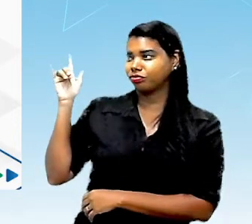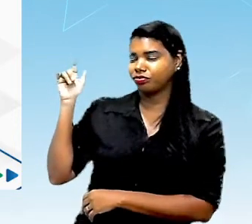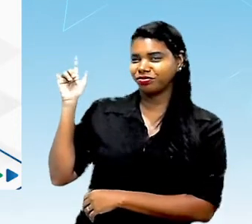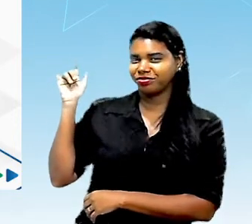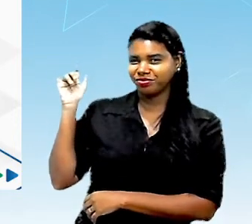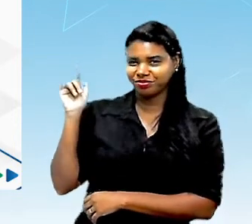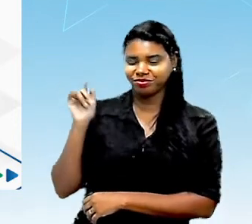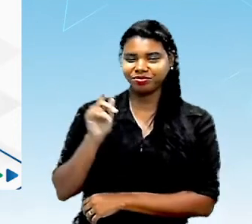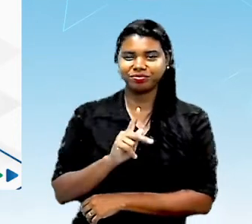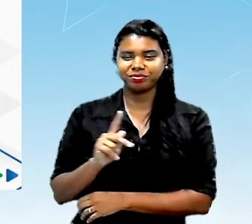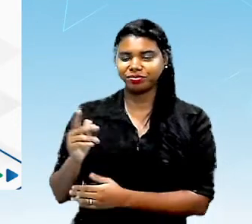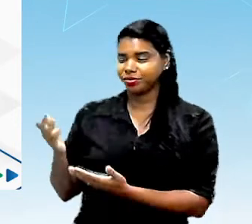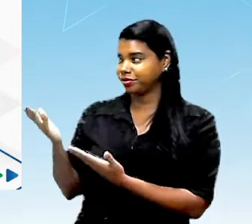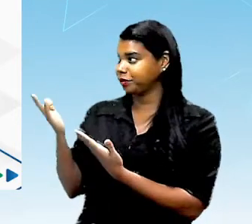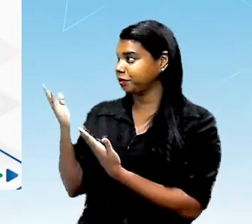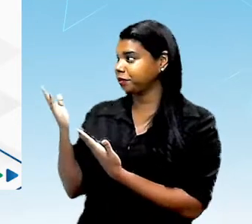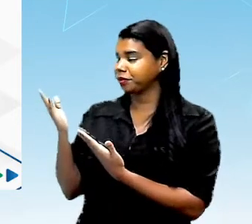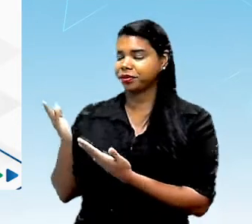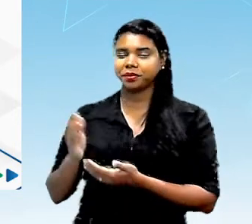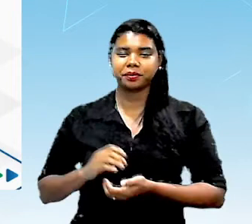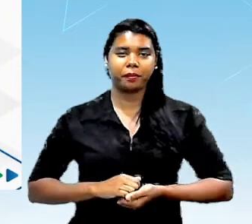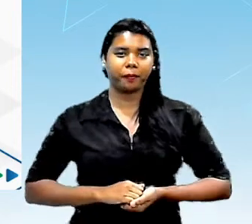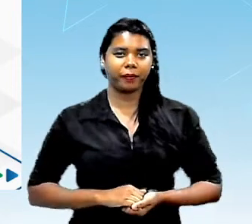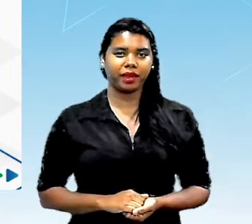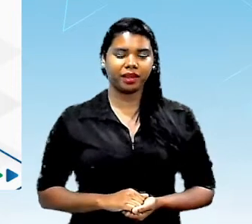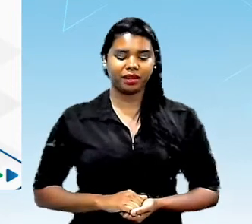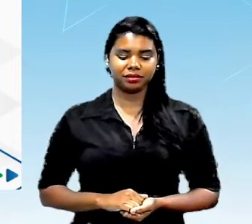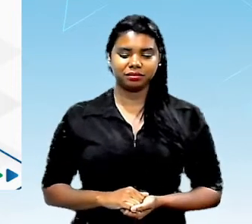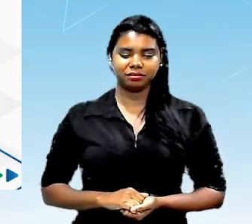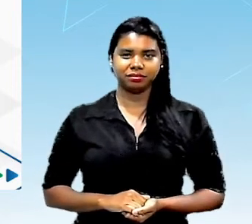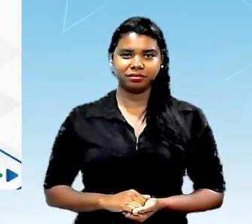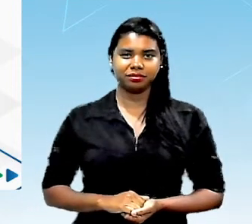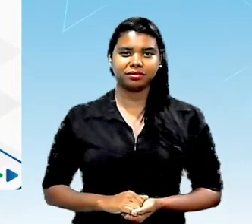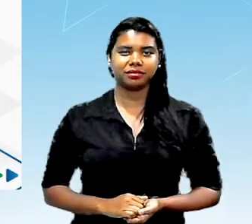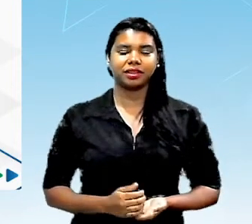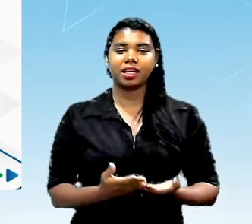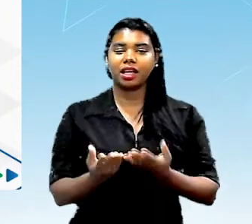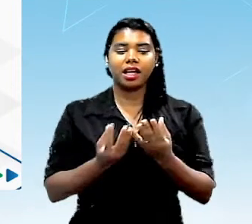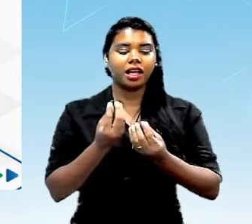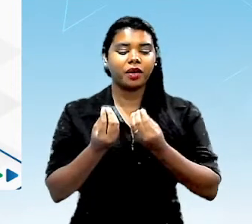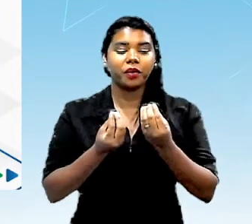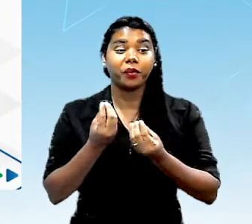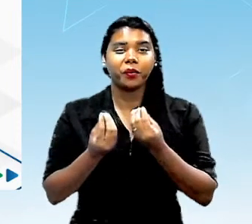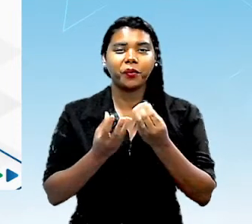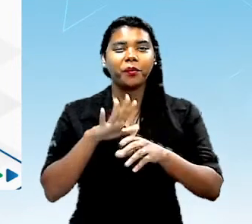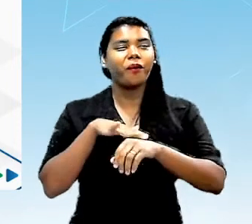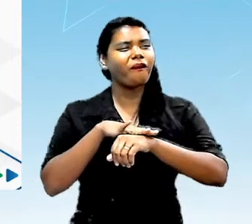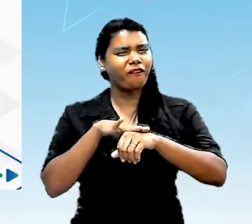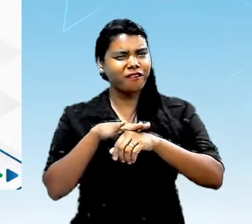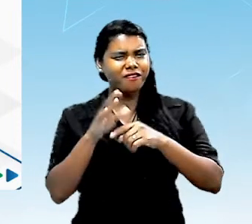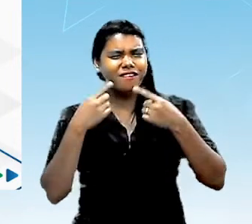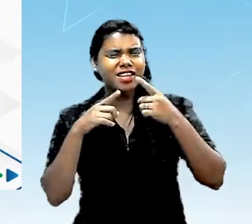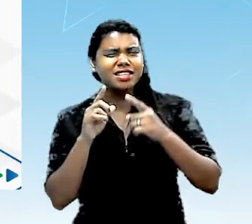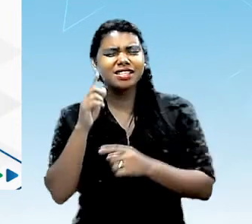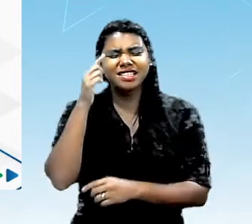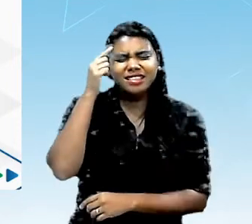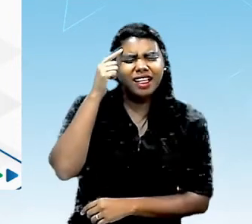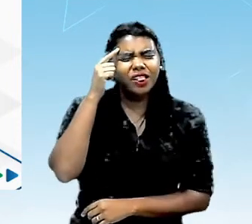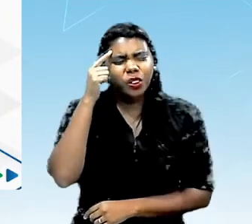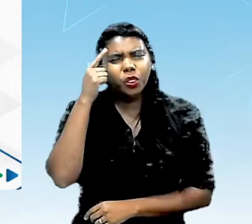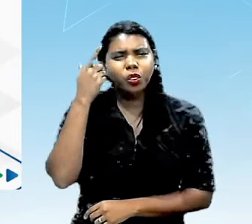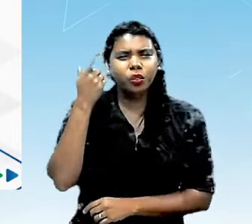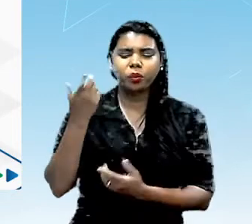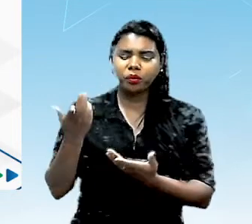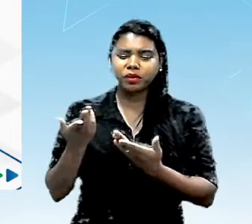iles Underline Cavalcanti e aí é um instrumento, uma forma que a gente tem aí de conversar de tirar alguma dúvida de